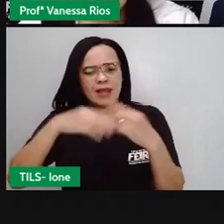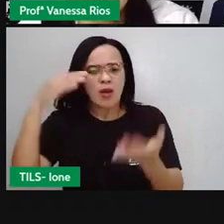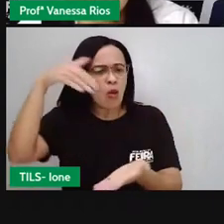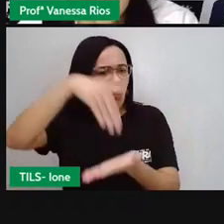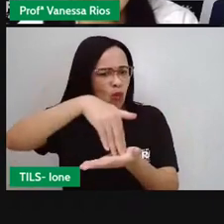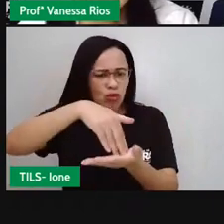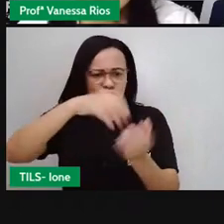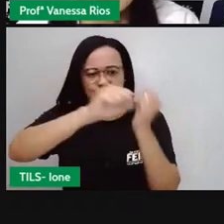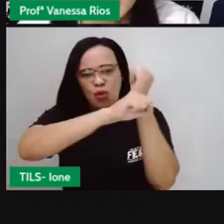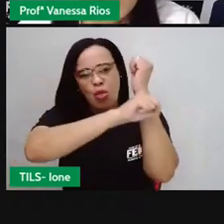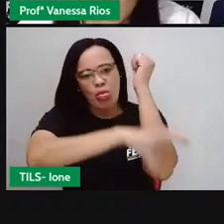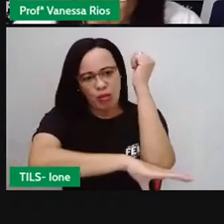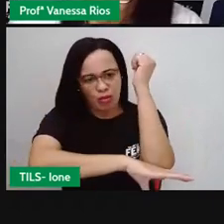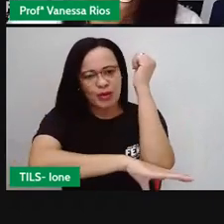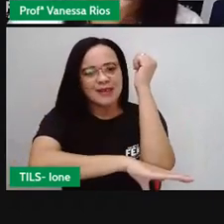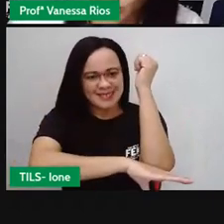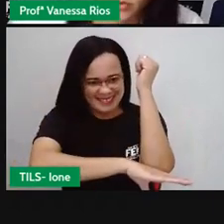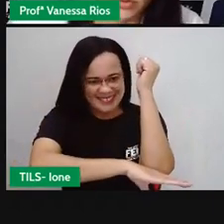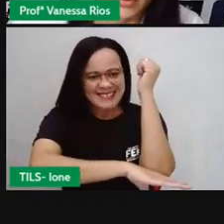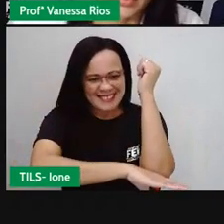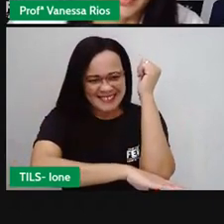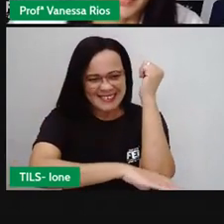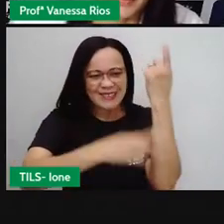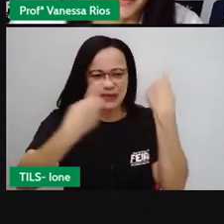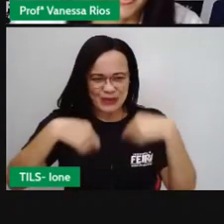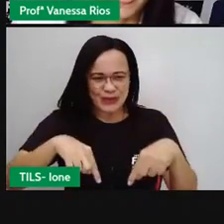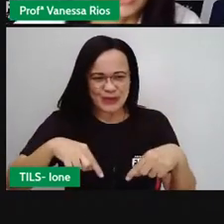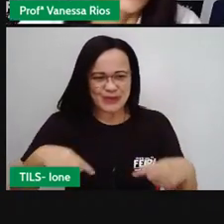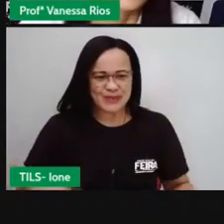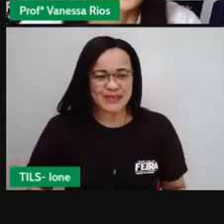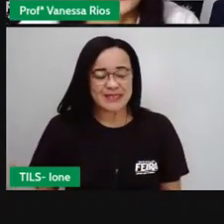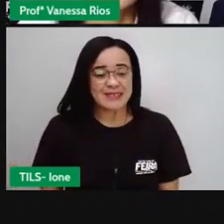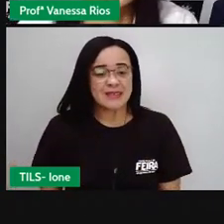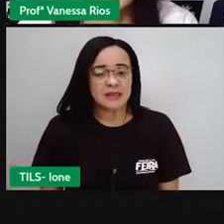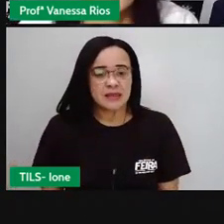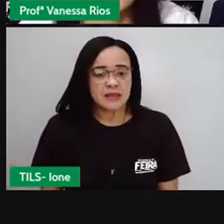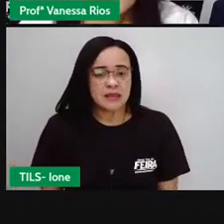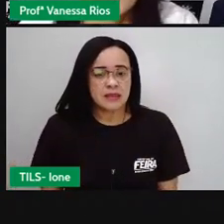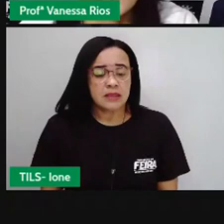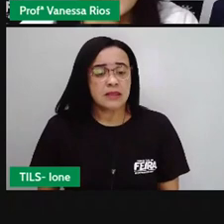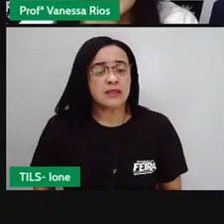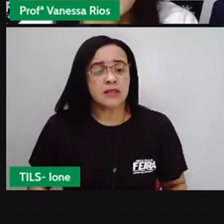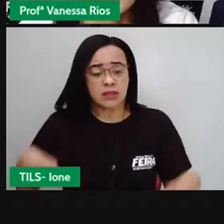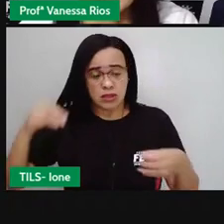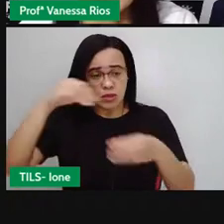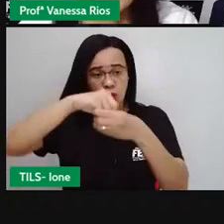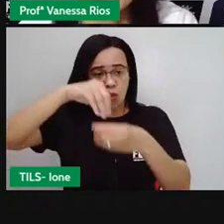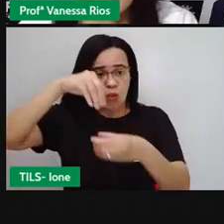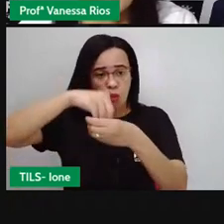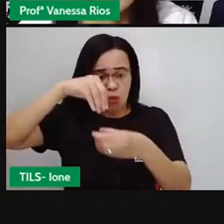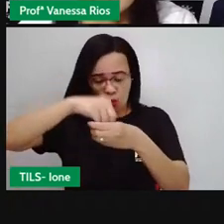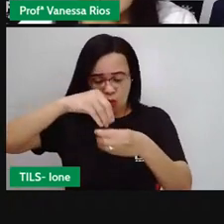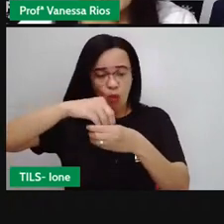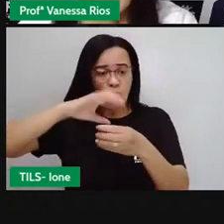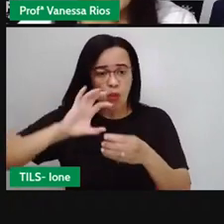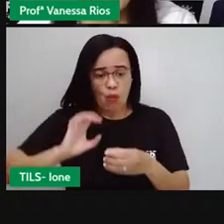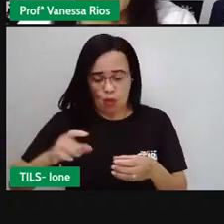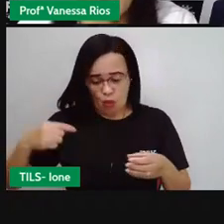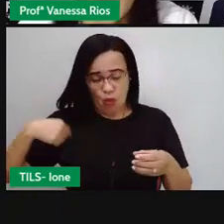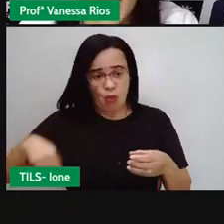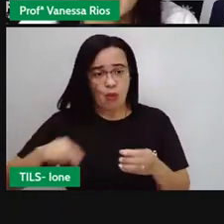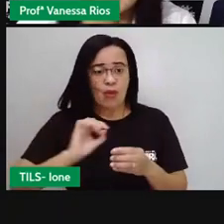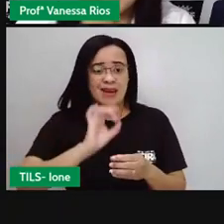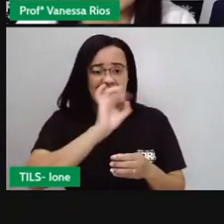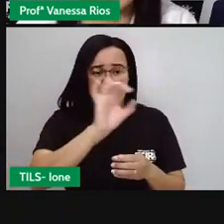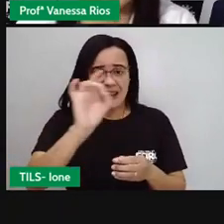será utilizado pelo corpo. Os órgãos que compõem o sistema digestório são a